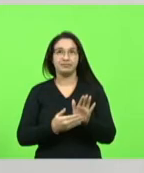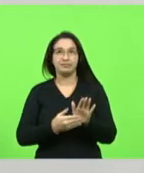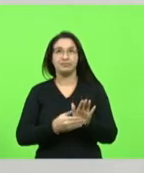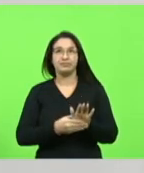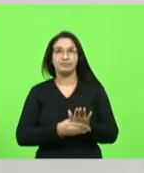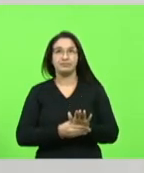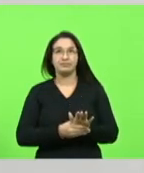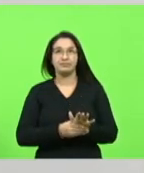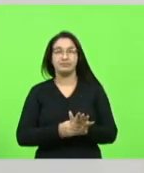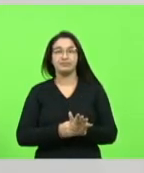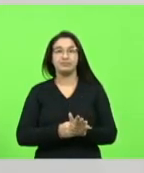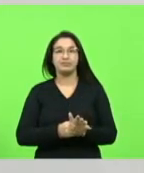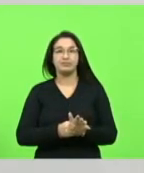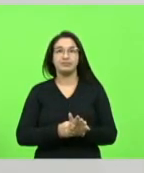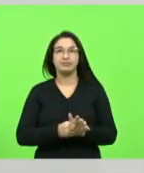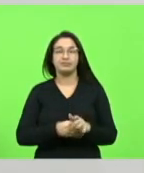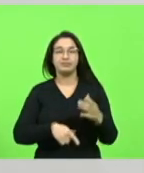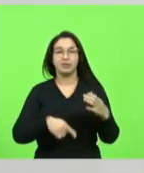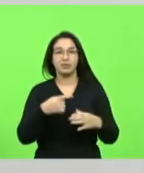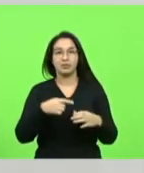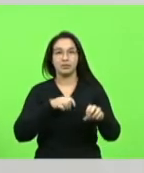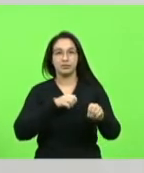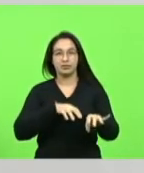através da comissão da educação